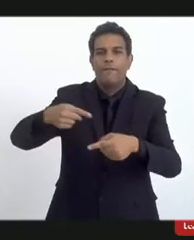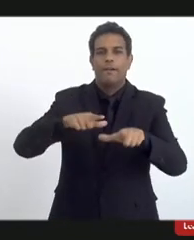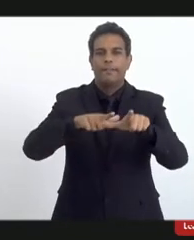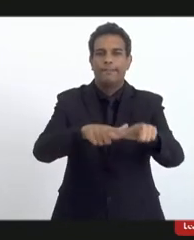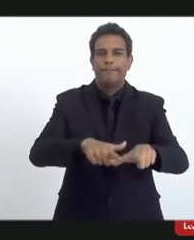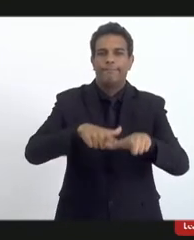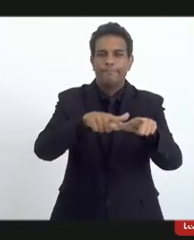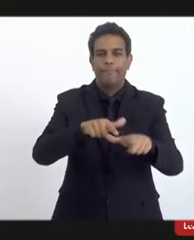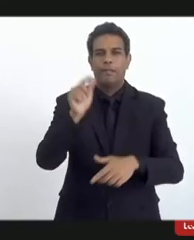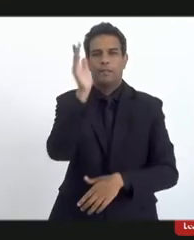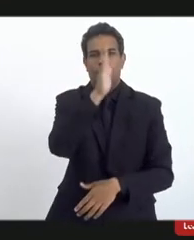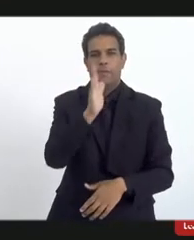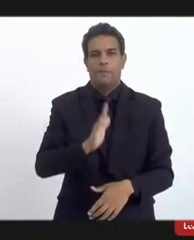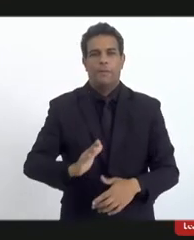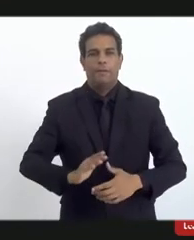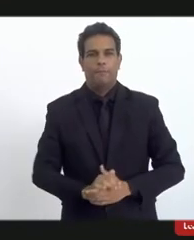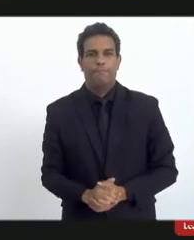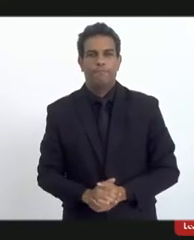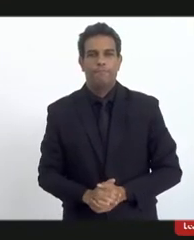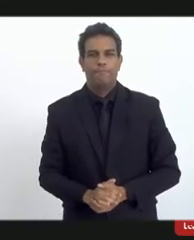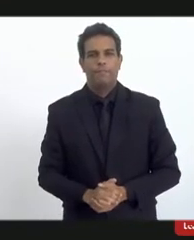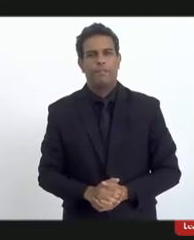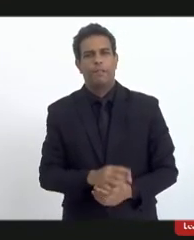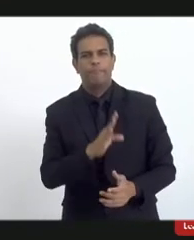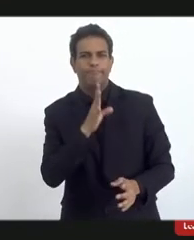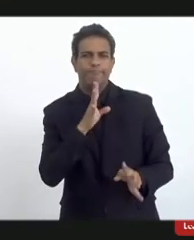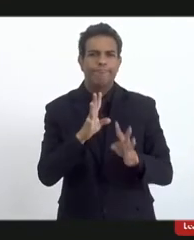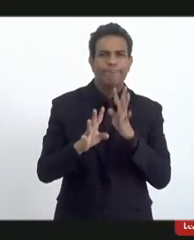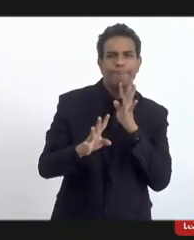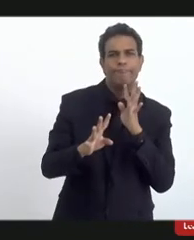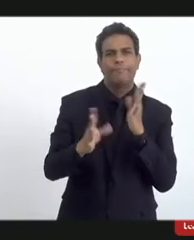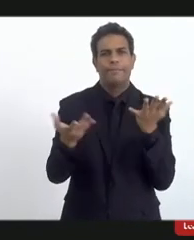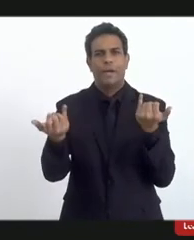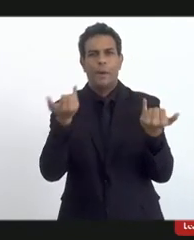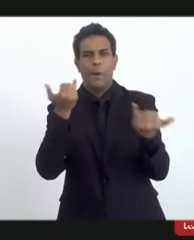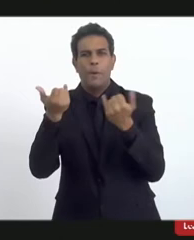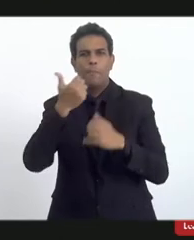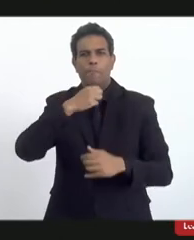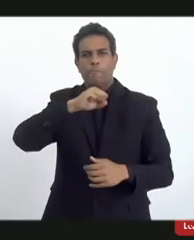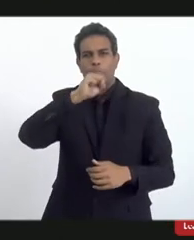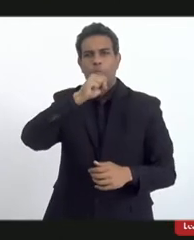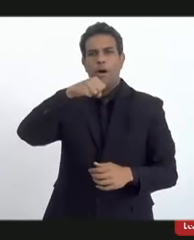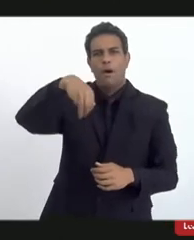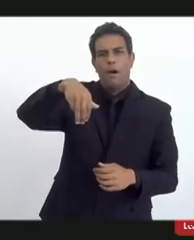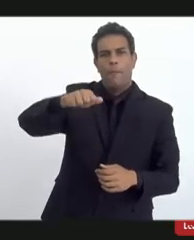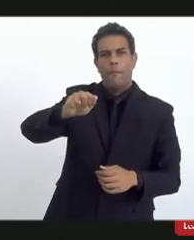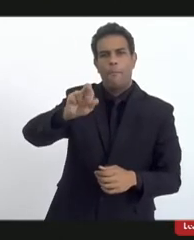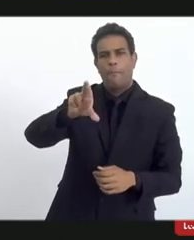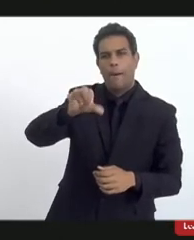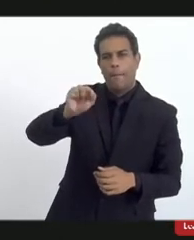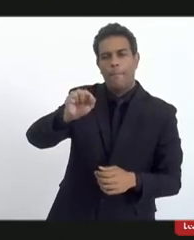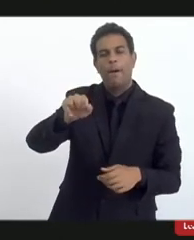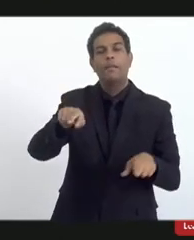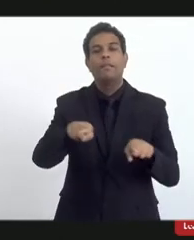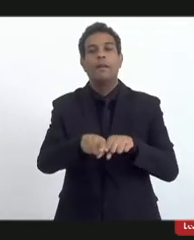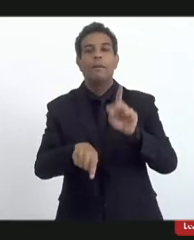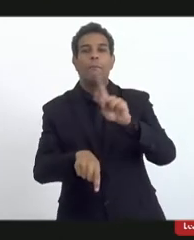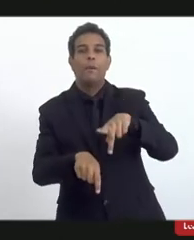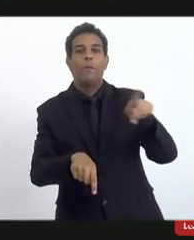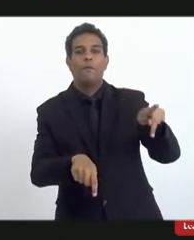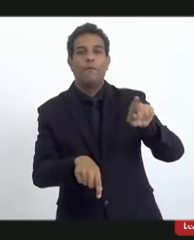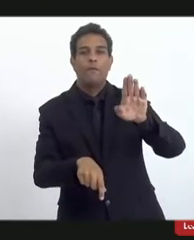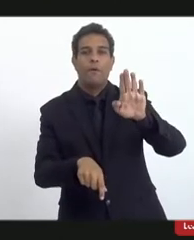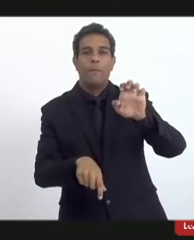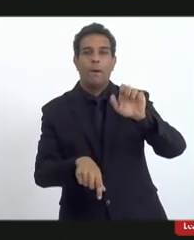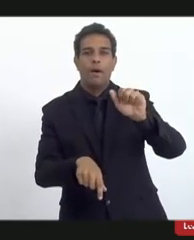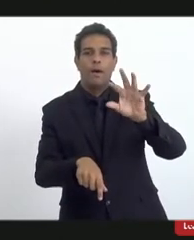eu ouvi a mãe Márcia e a professora Beatriz, ou a doutora